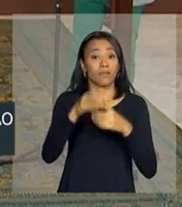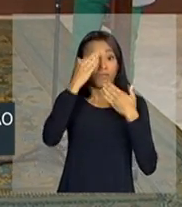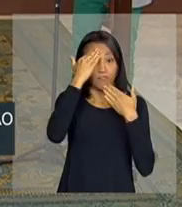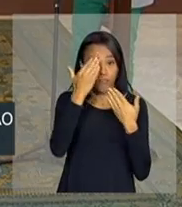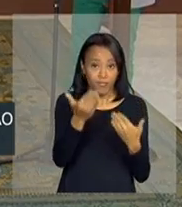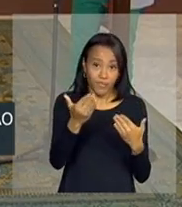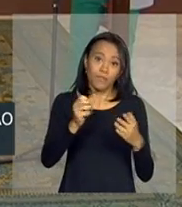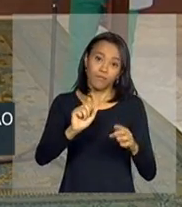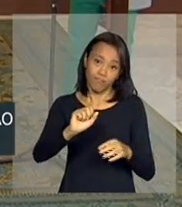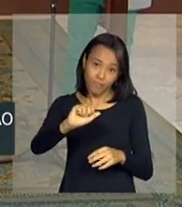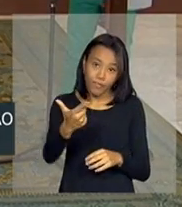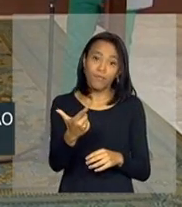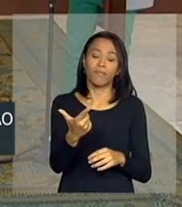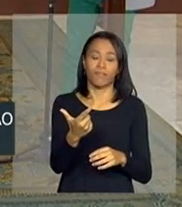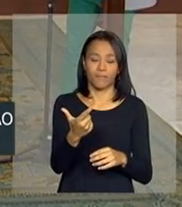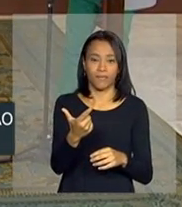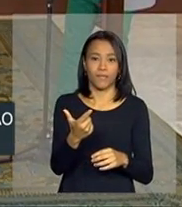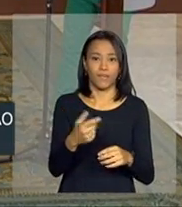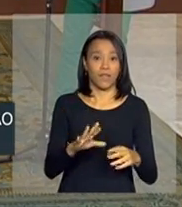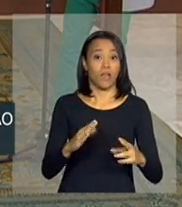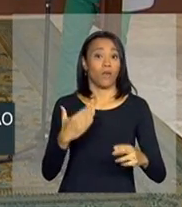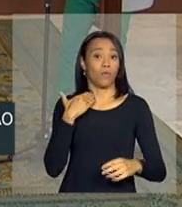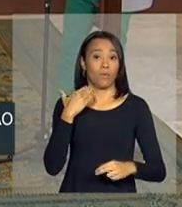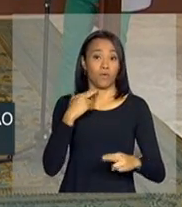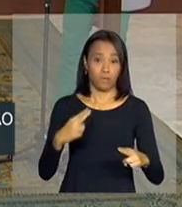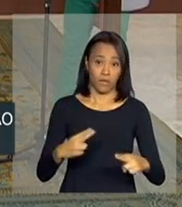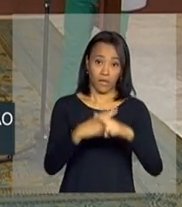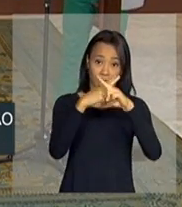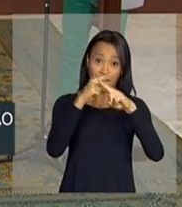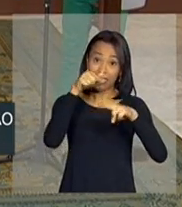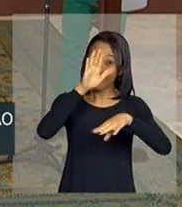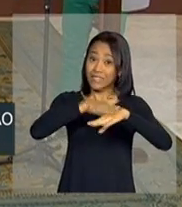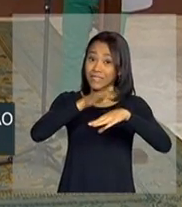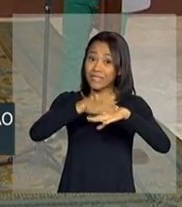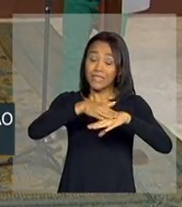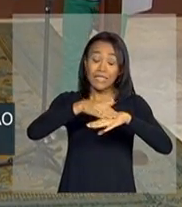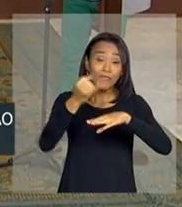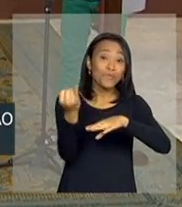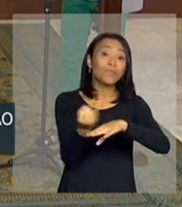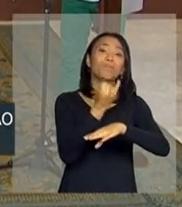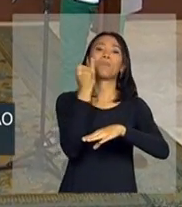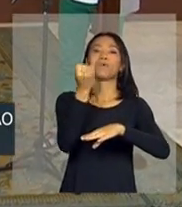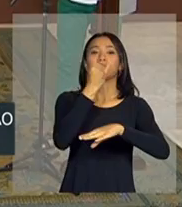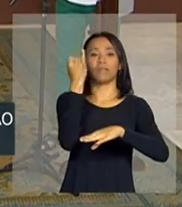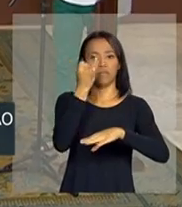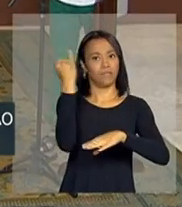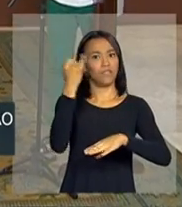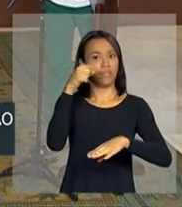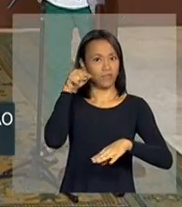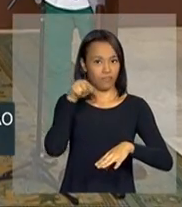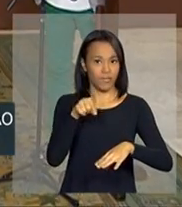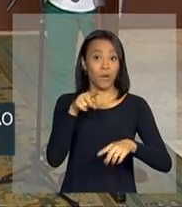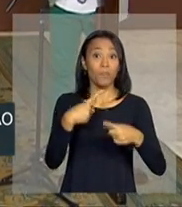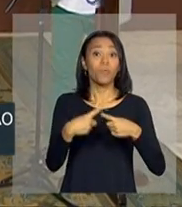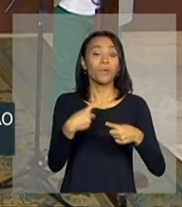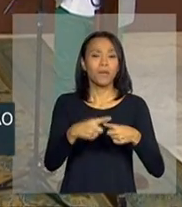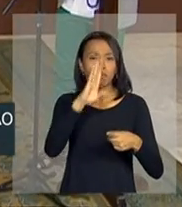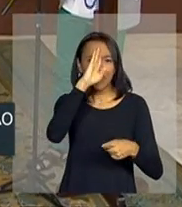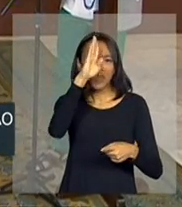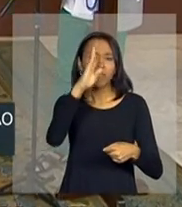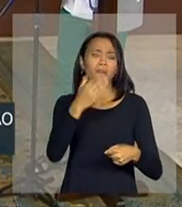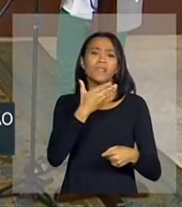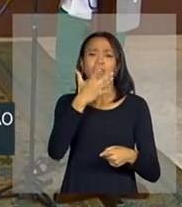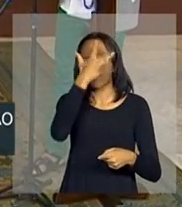E, claro, a Caixa Econômica teve um papel enorme nisso, principalmente na figura de